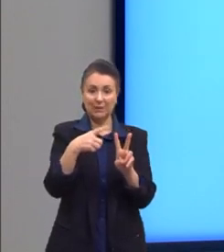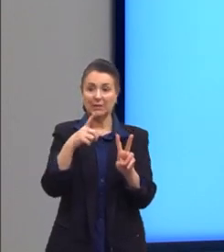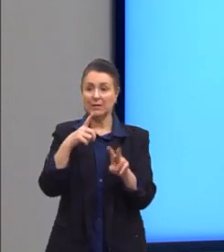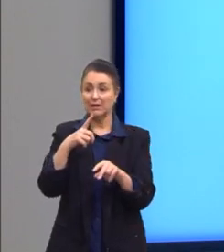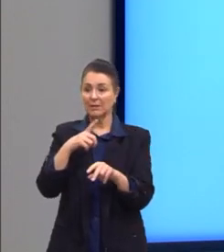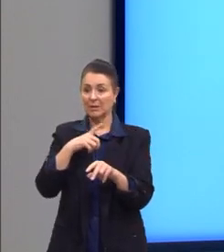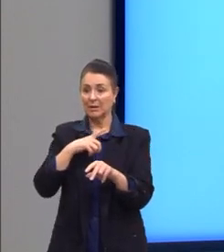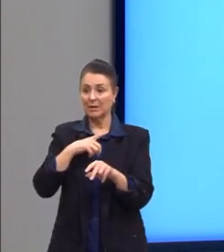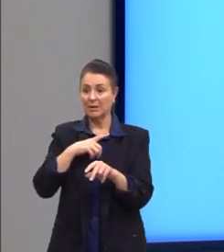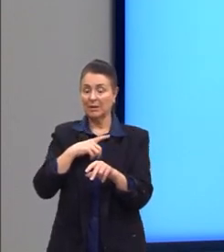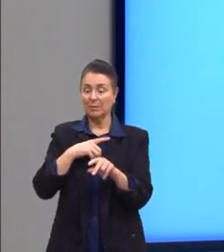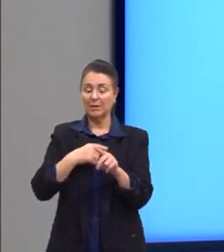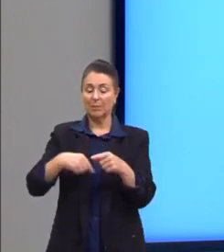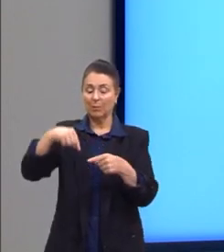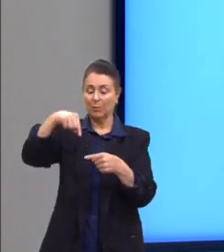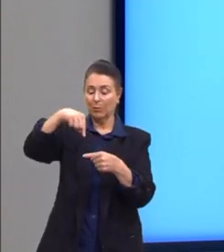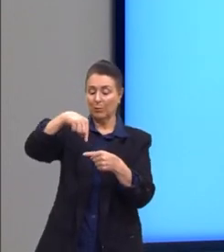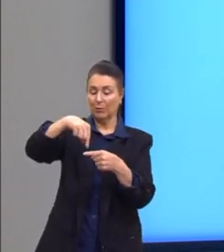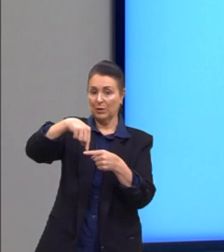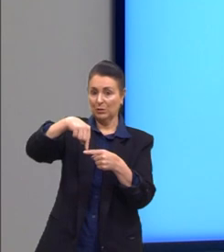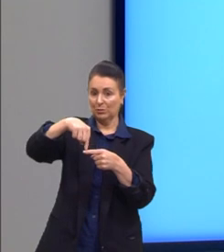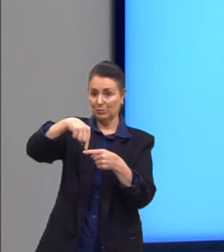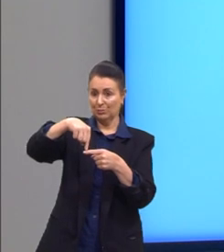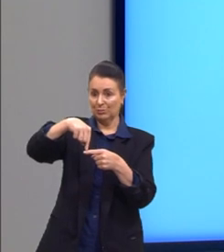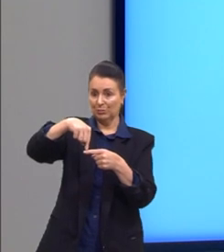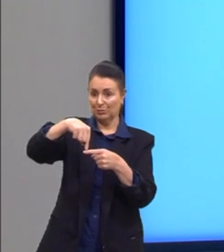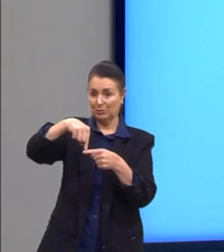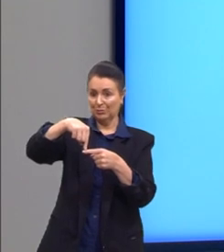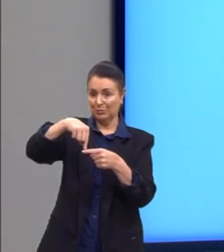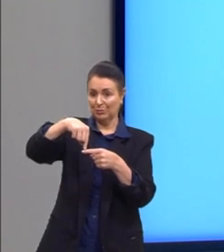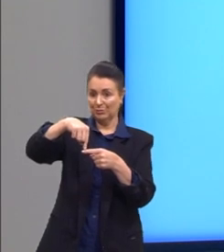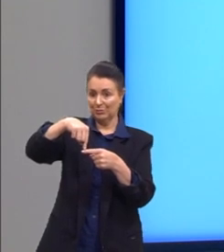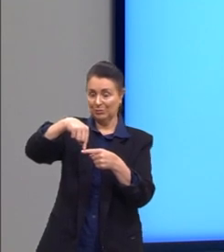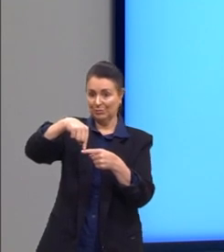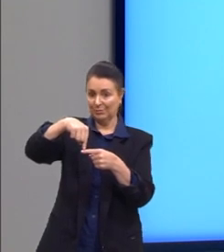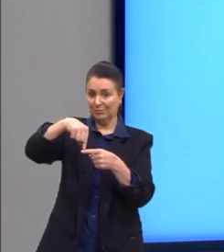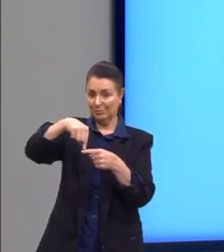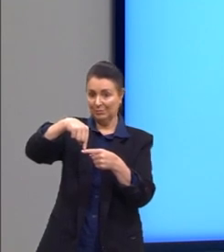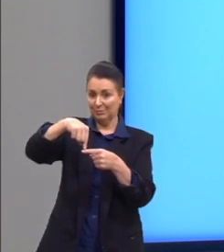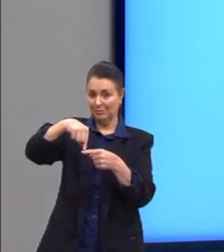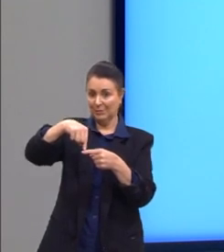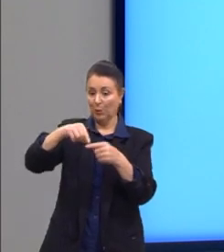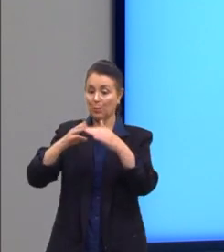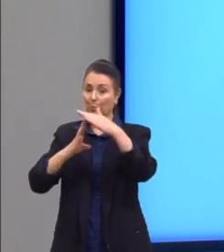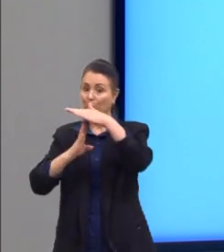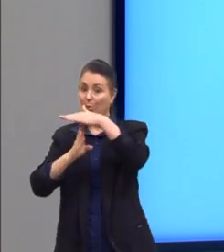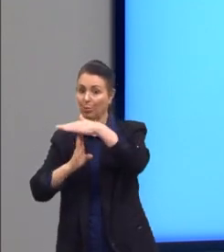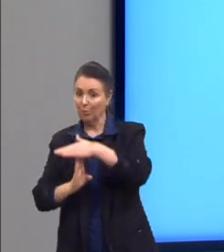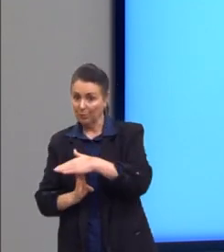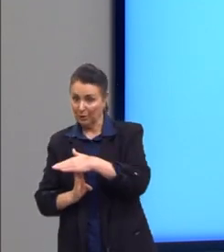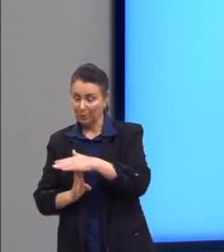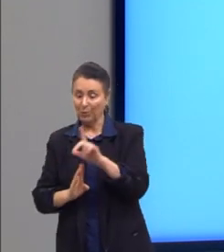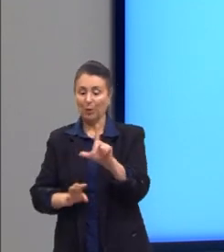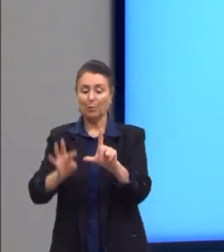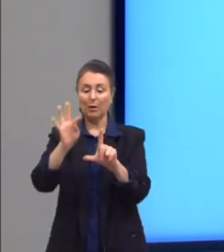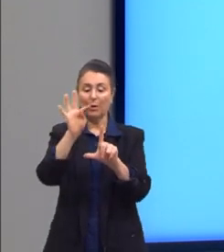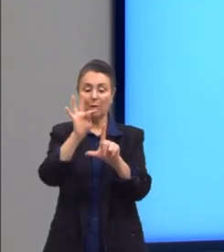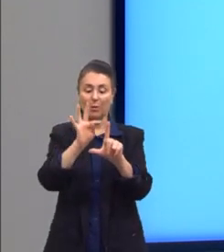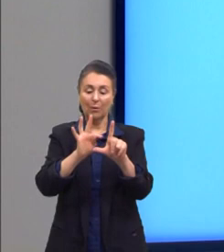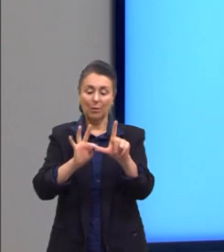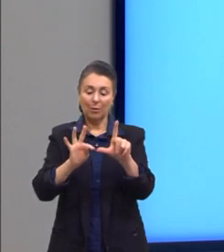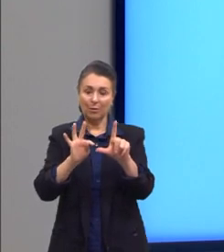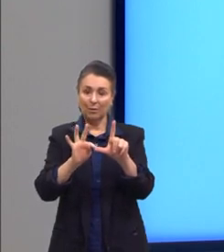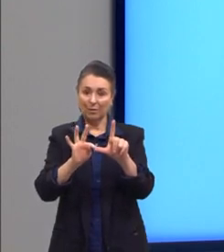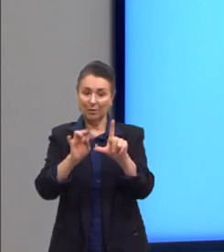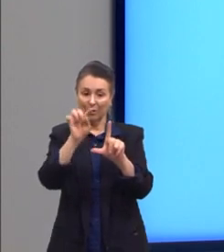aqui, ó, o vértice. O vértice, nesse caso aqui, seria o ponto de mínimo, porque a nossa concavidade está voltada